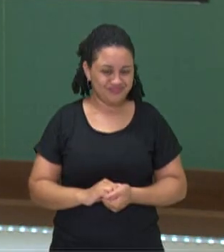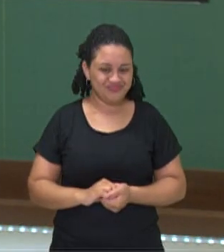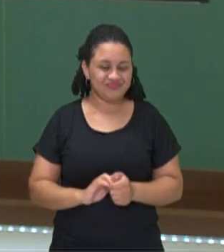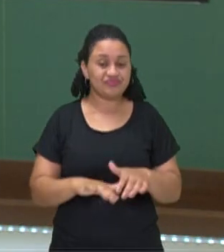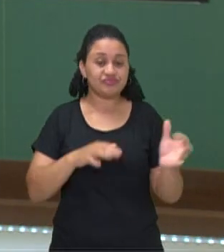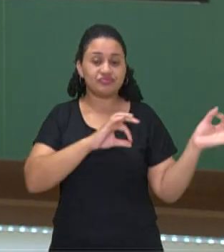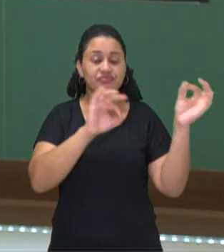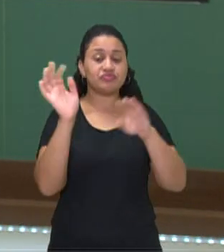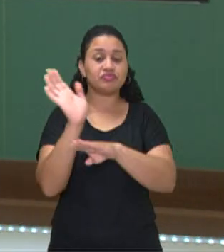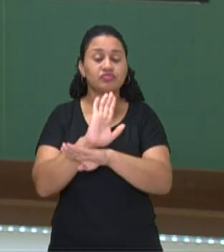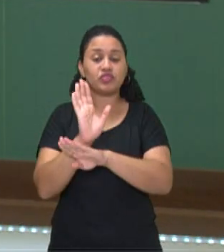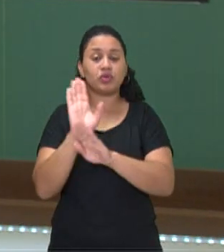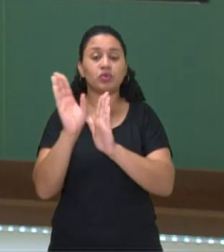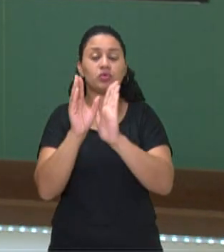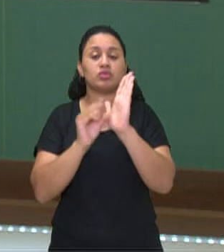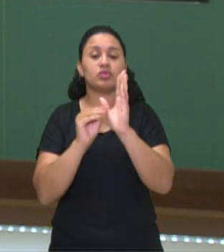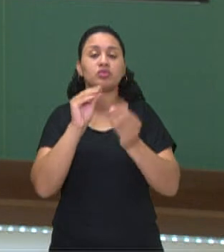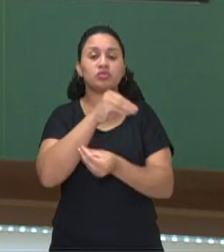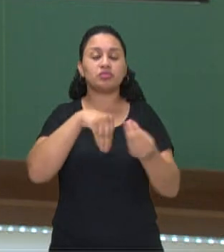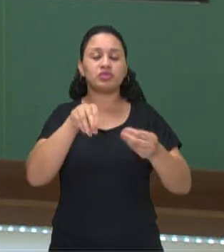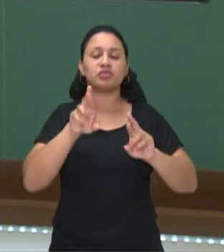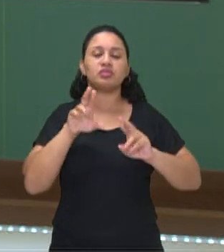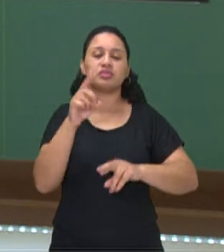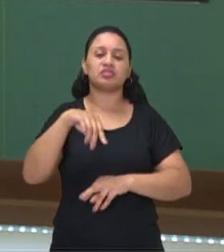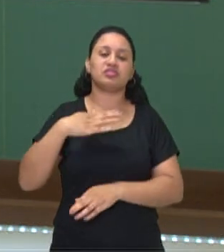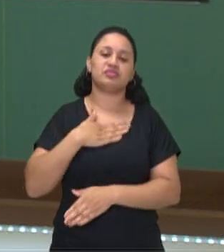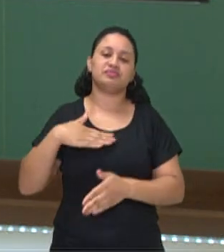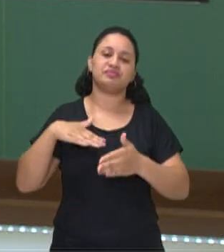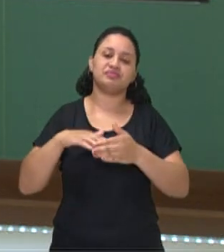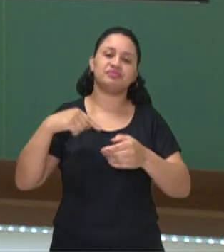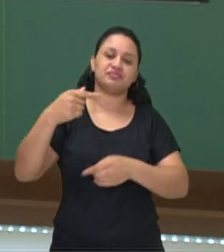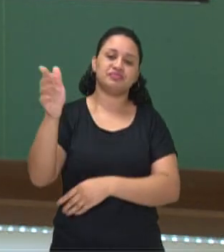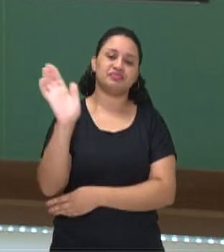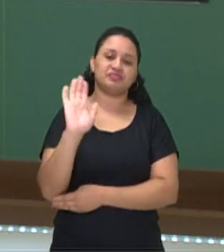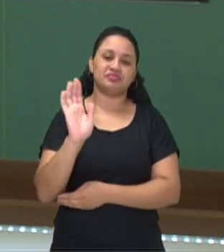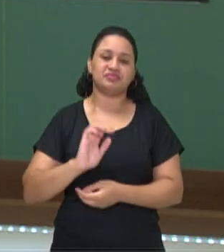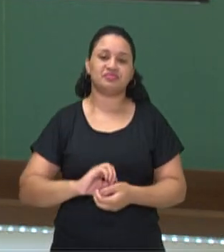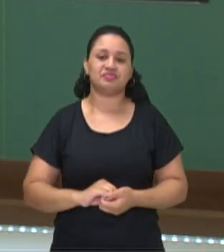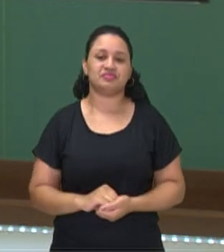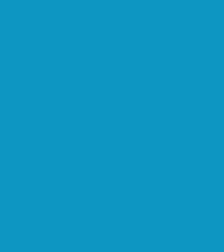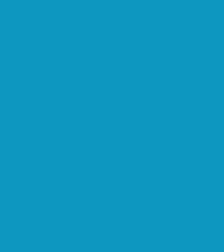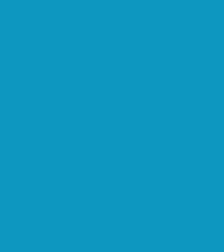Nesse vídeo, nós falamos sobre misturas. Espero que vocês tenham gostado e até breve!